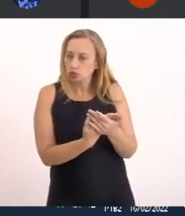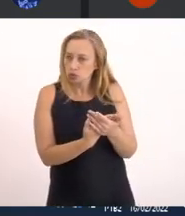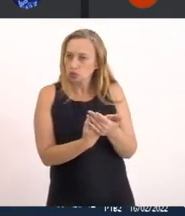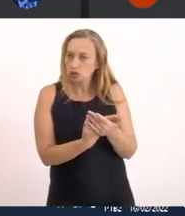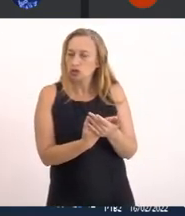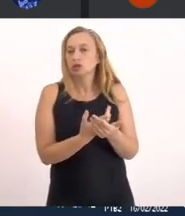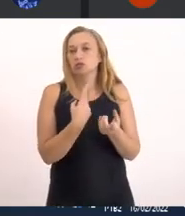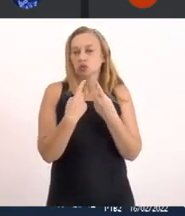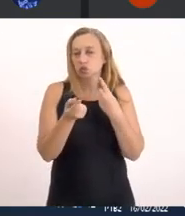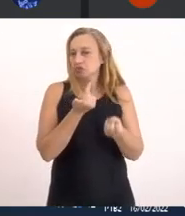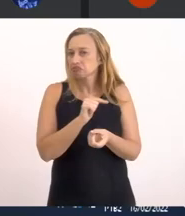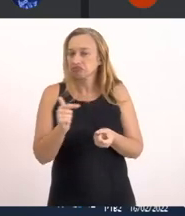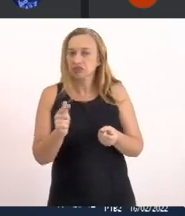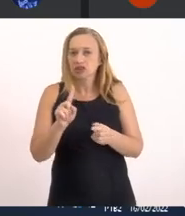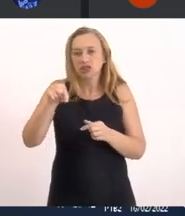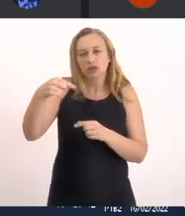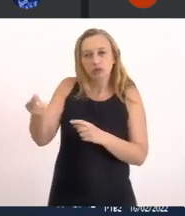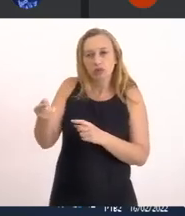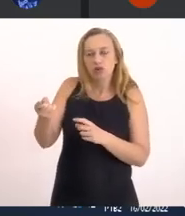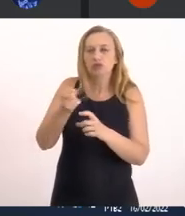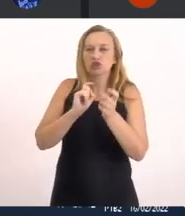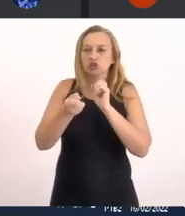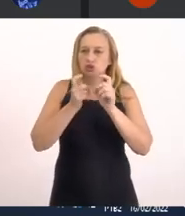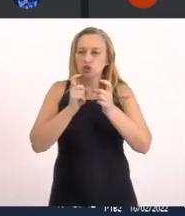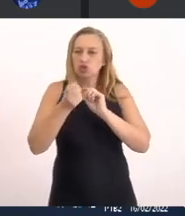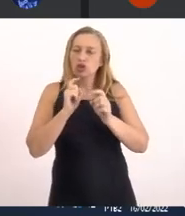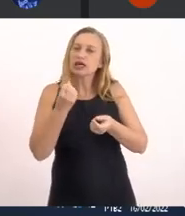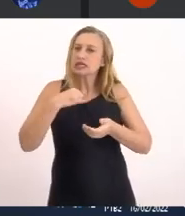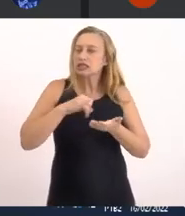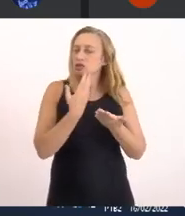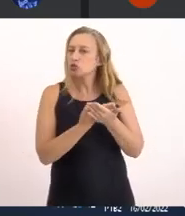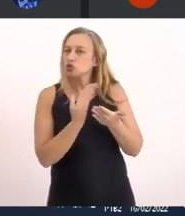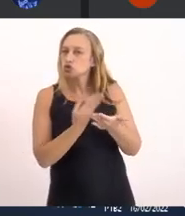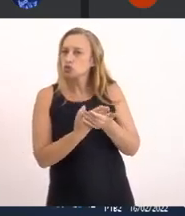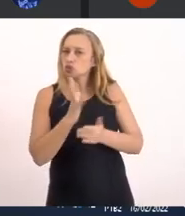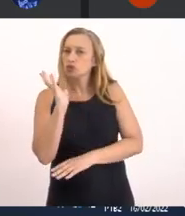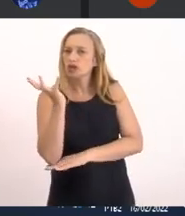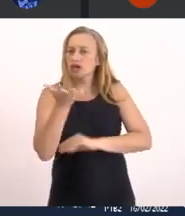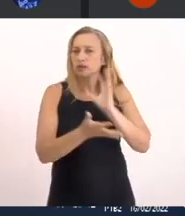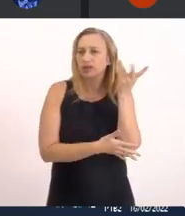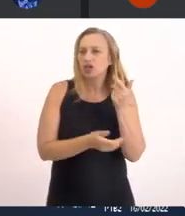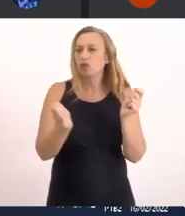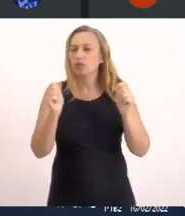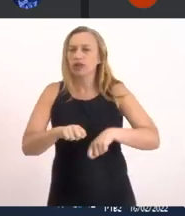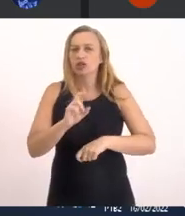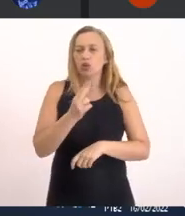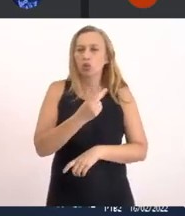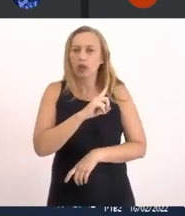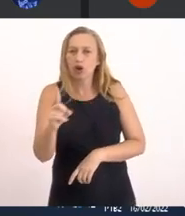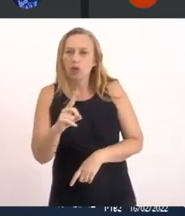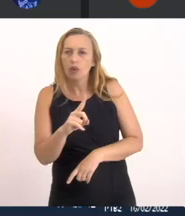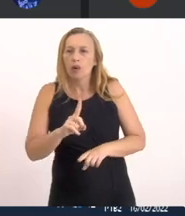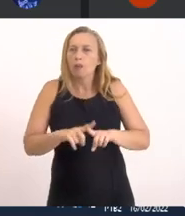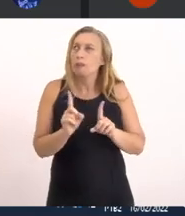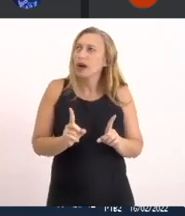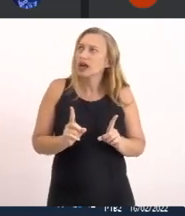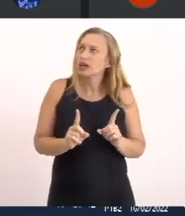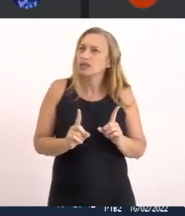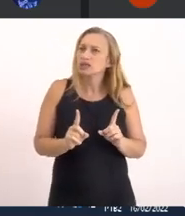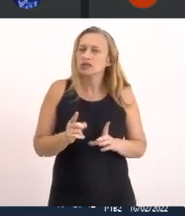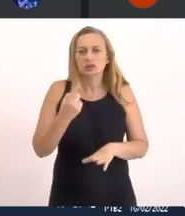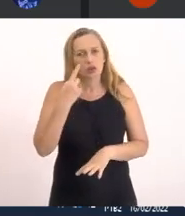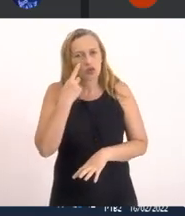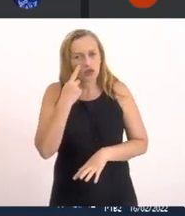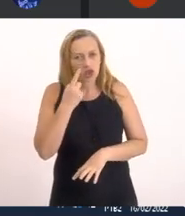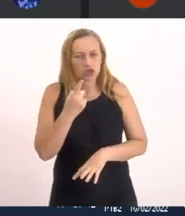discussão E mais a frente Foi se discutir Se o estudo Ambiental Era competente Ou não Mas o que A meu ver